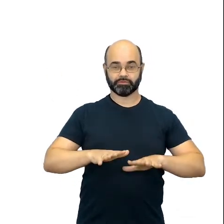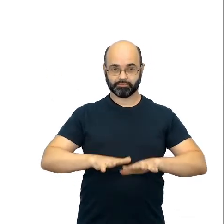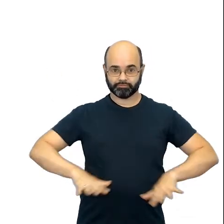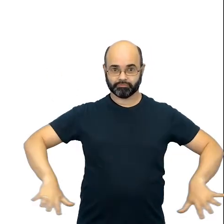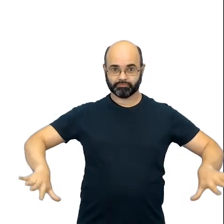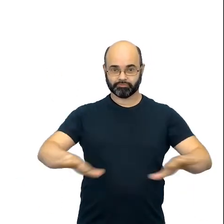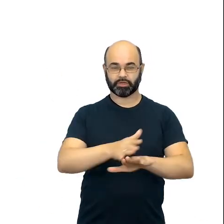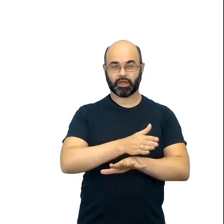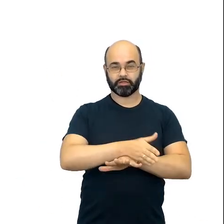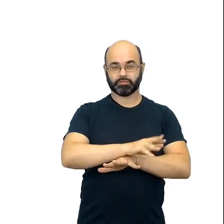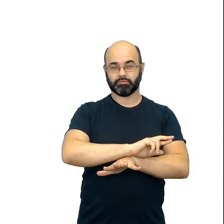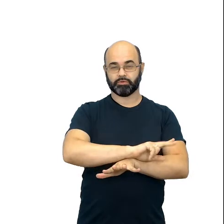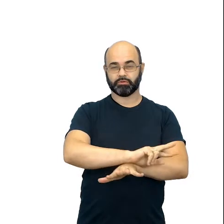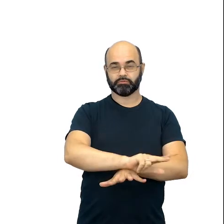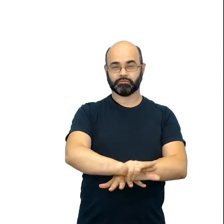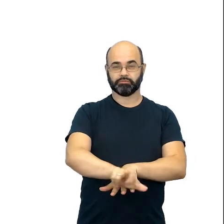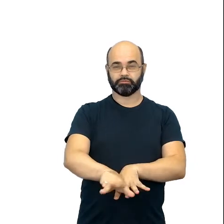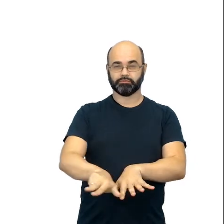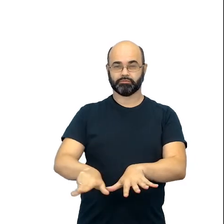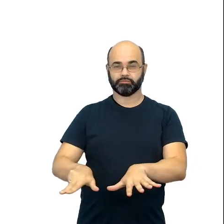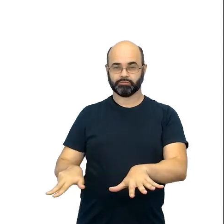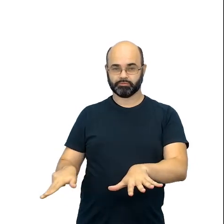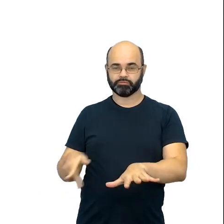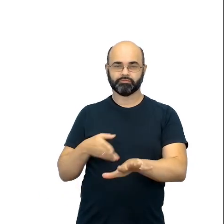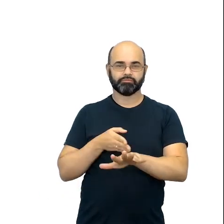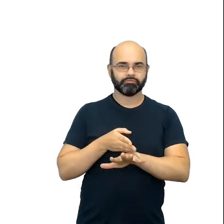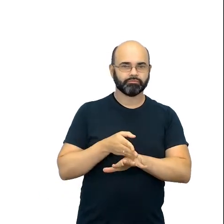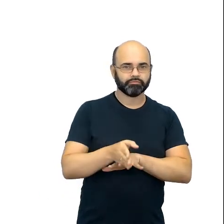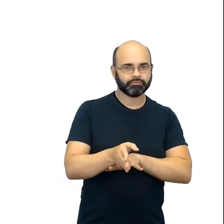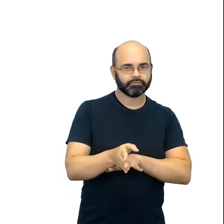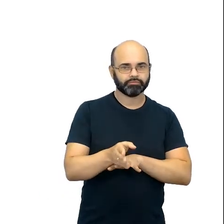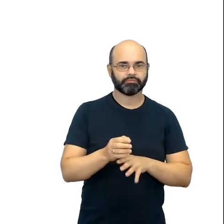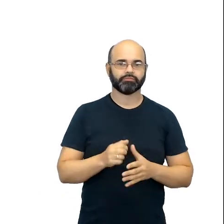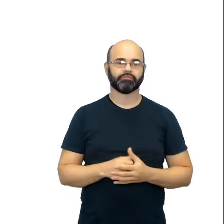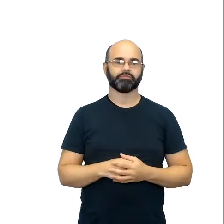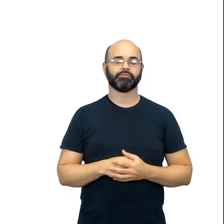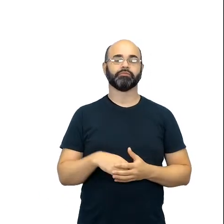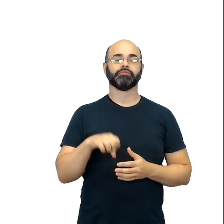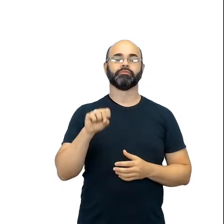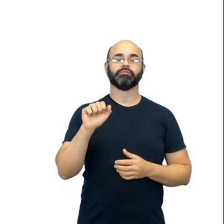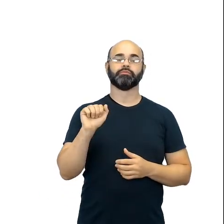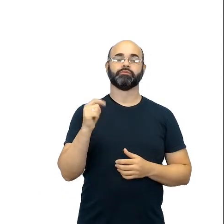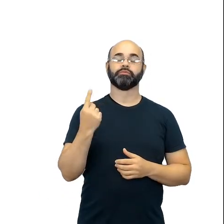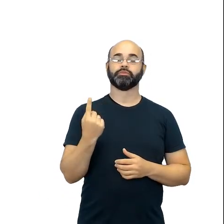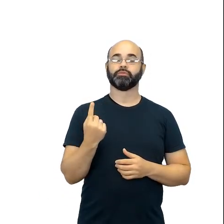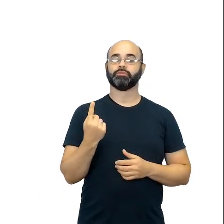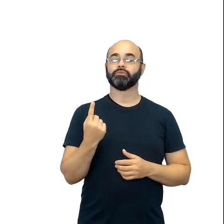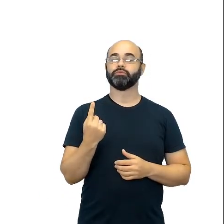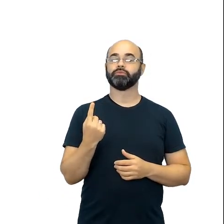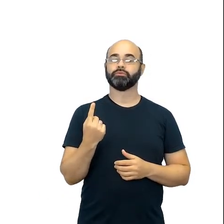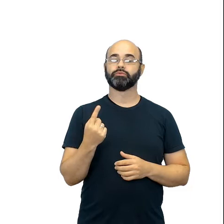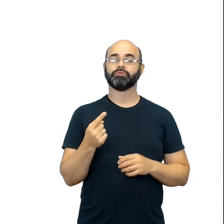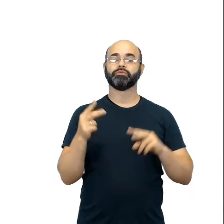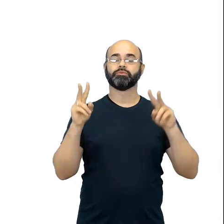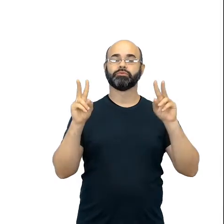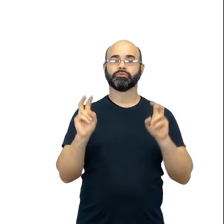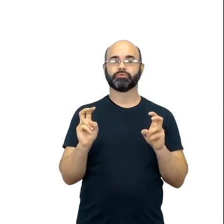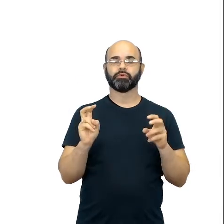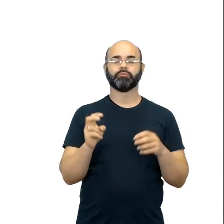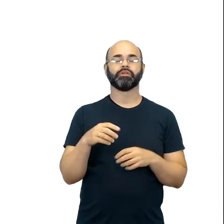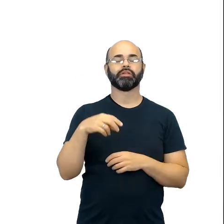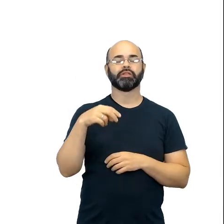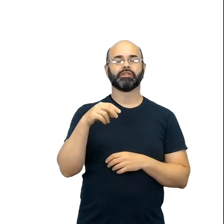essas pontes que a gente vai fazer, vai ser assim. Na ESA1, a gente vai trabalhar sobre a natureza da ciência.